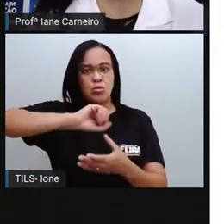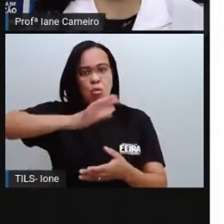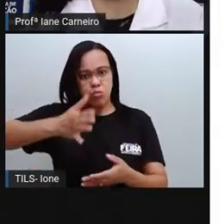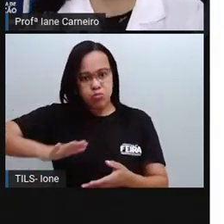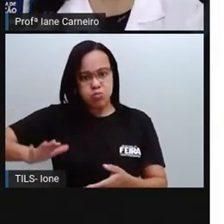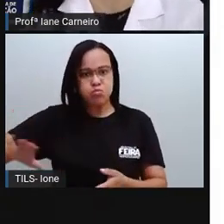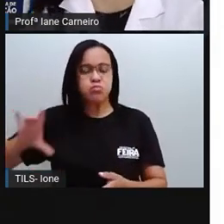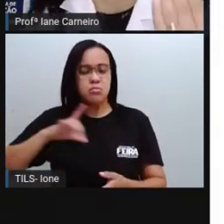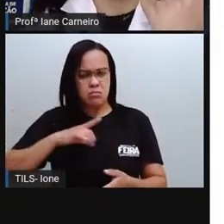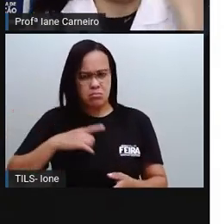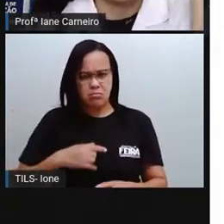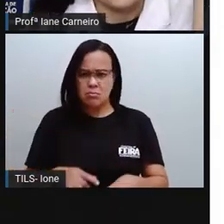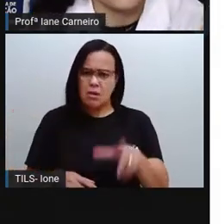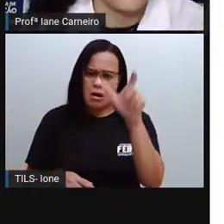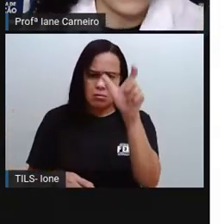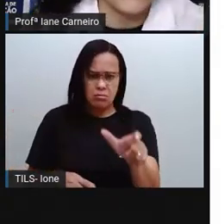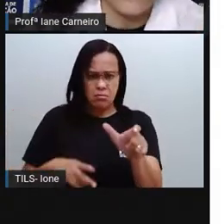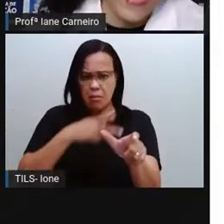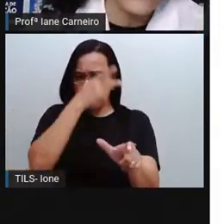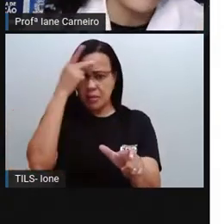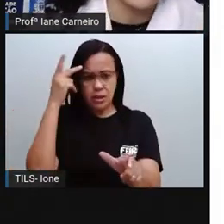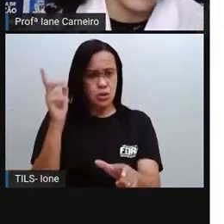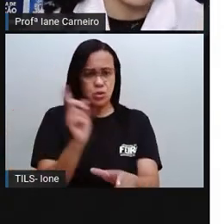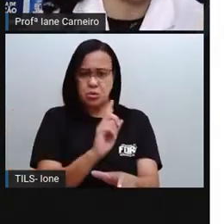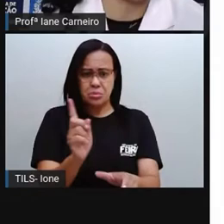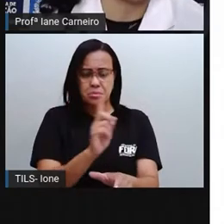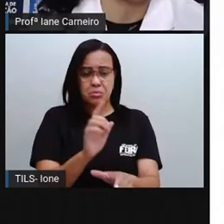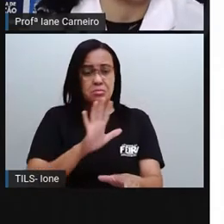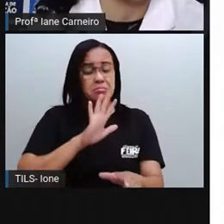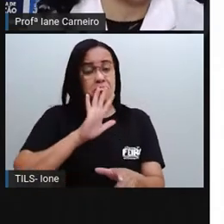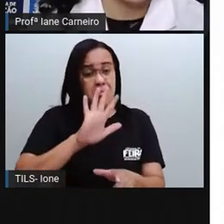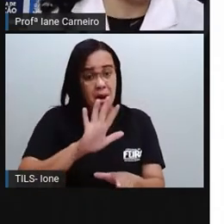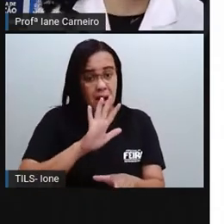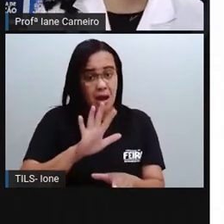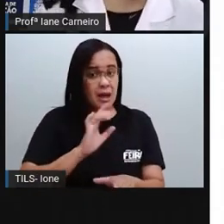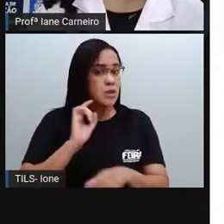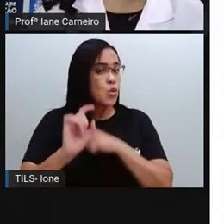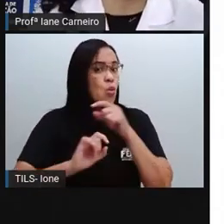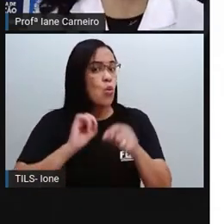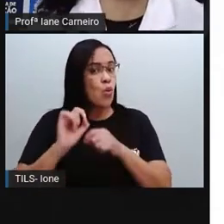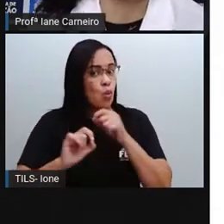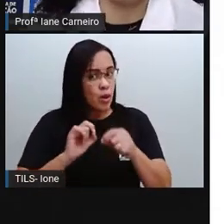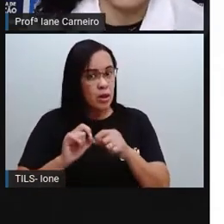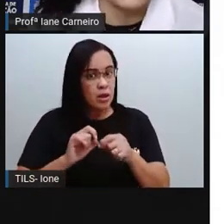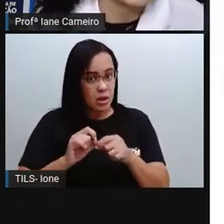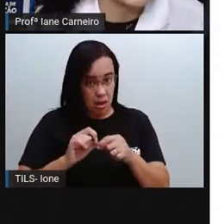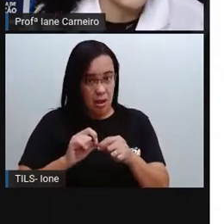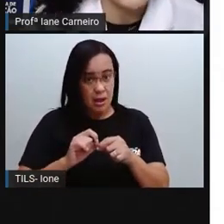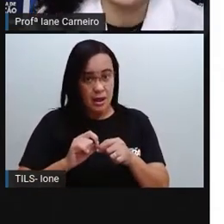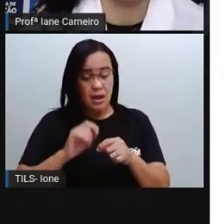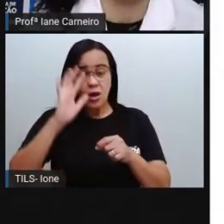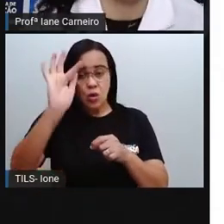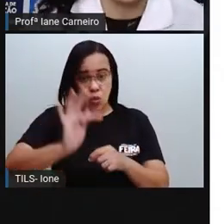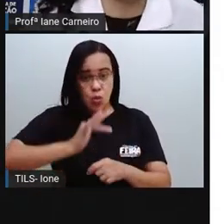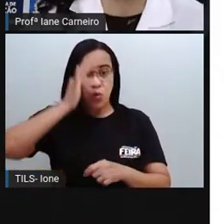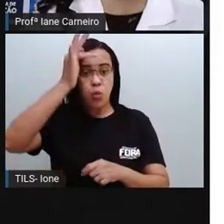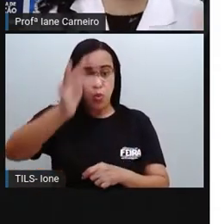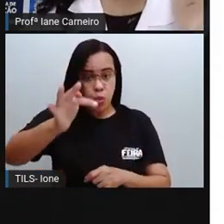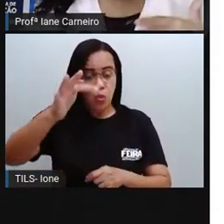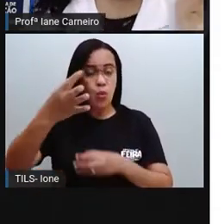por mais que não seja você que tenha jogado plástico, acaba que essa atitude impacta todo mundo.